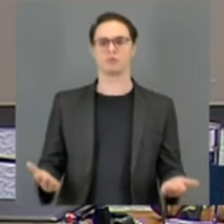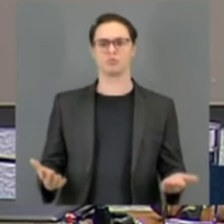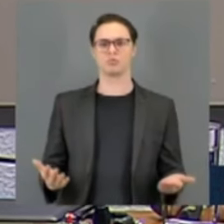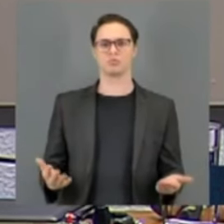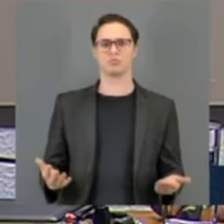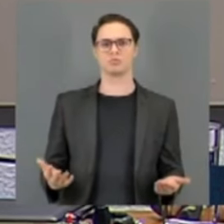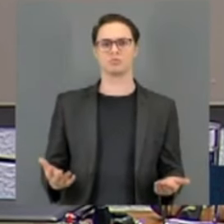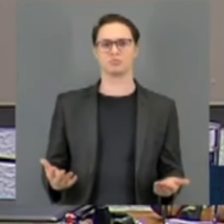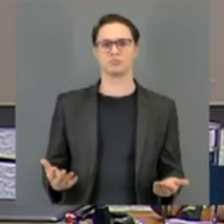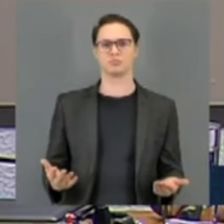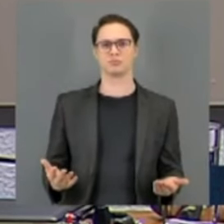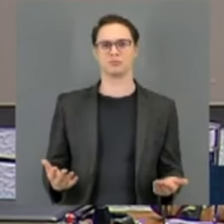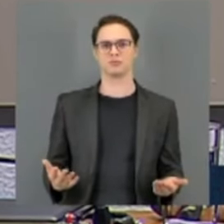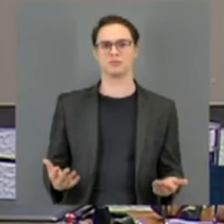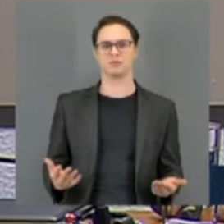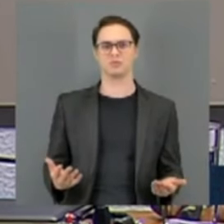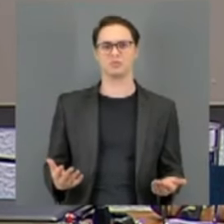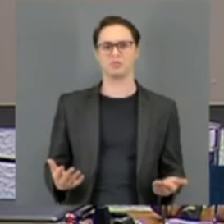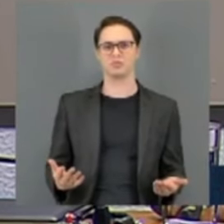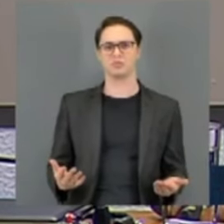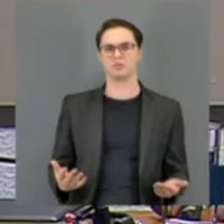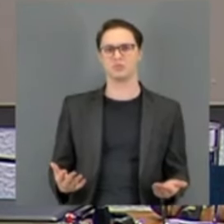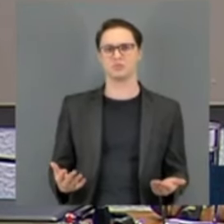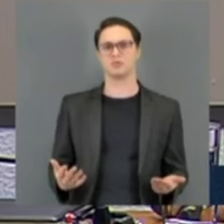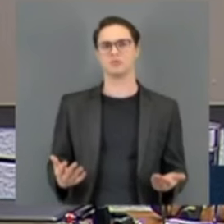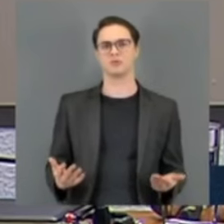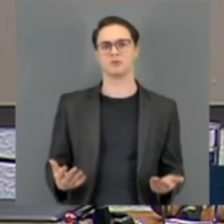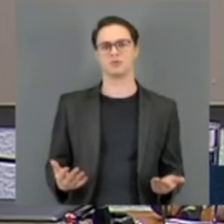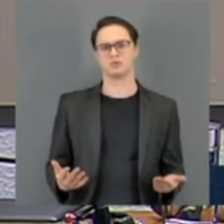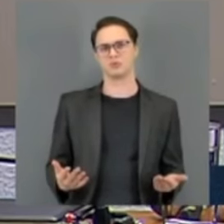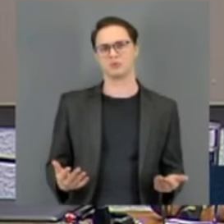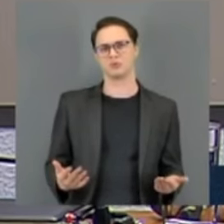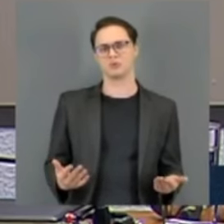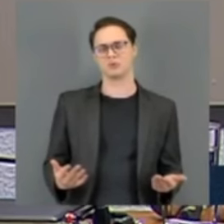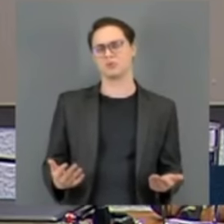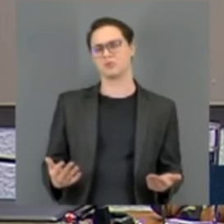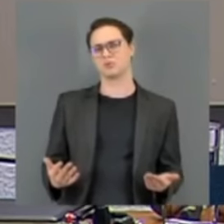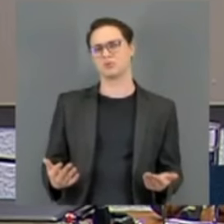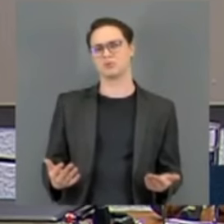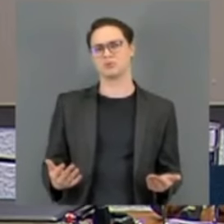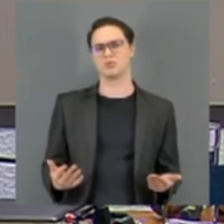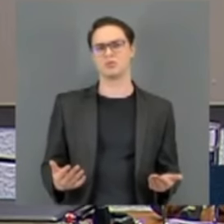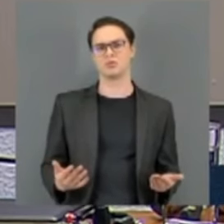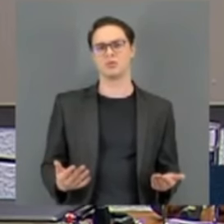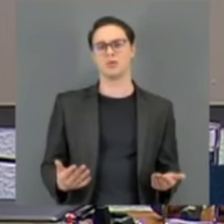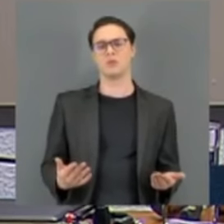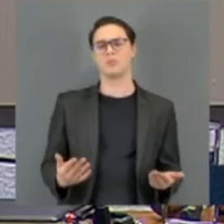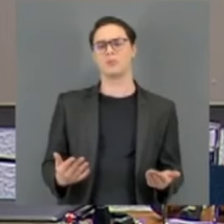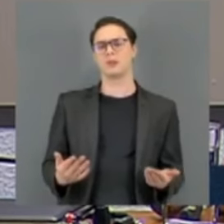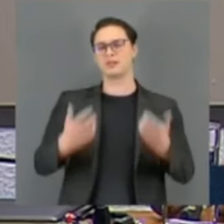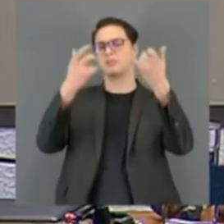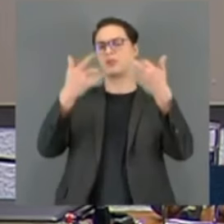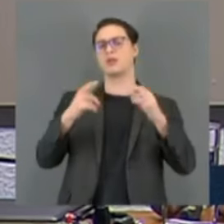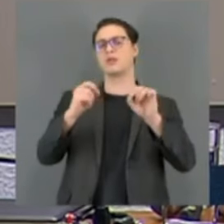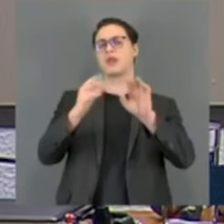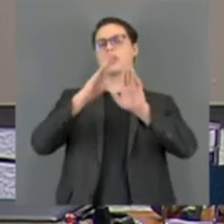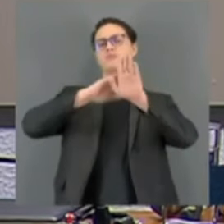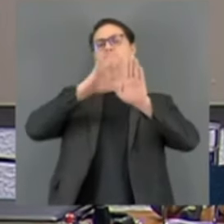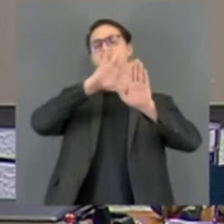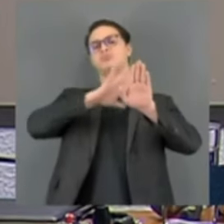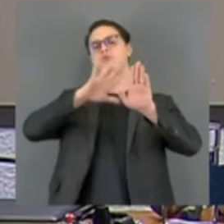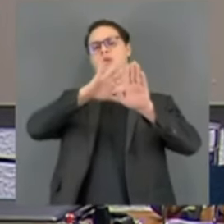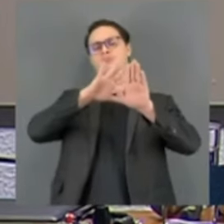mostrar o que tem sido feito nos bastidores, para minar a nossa